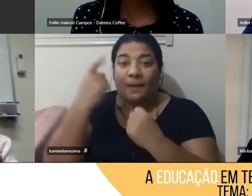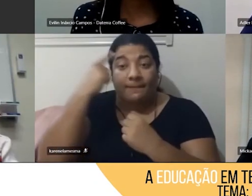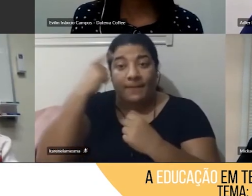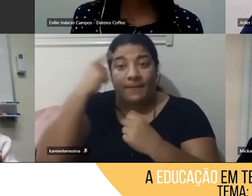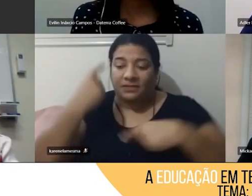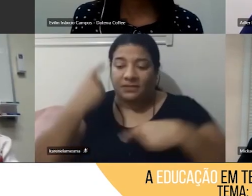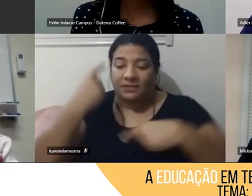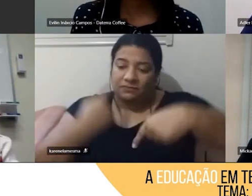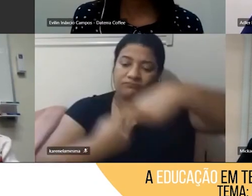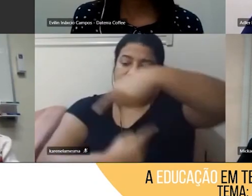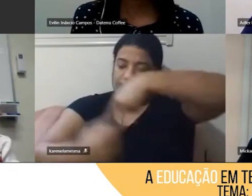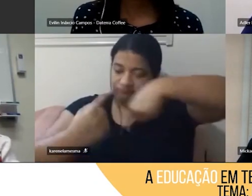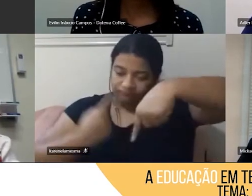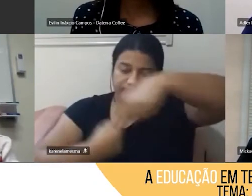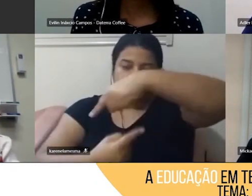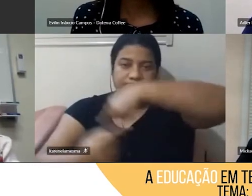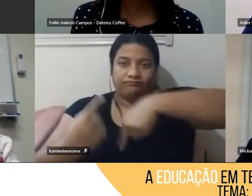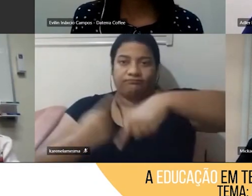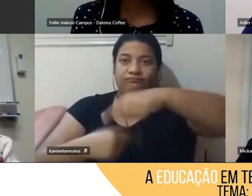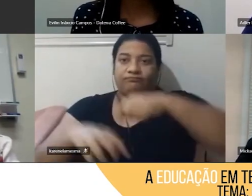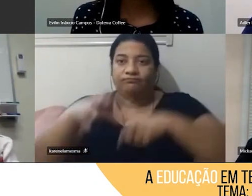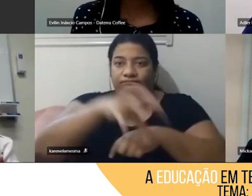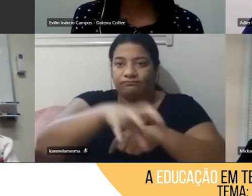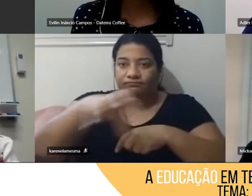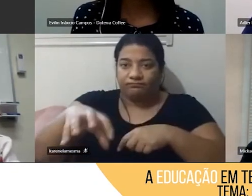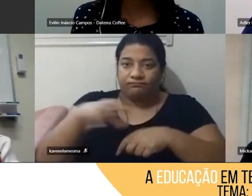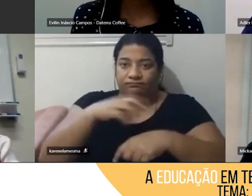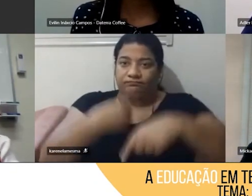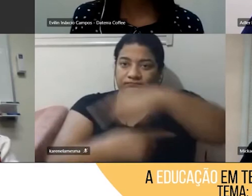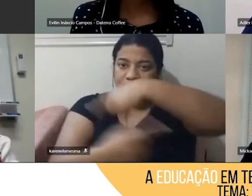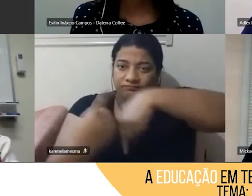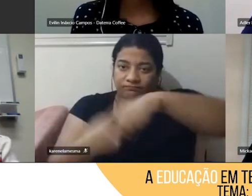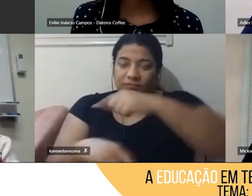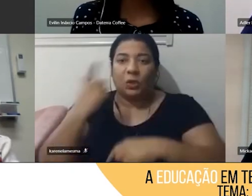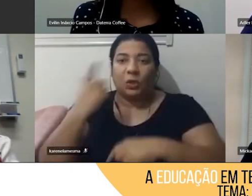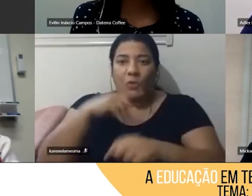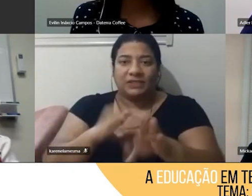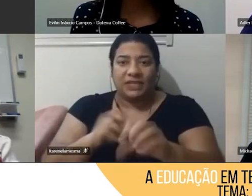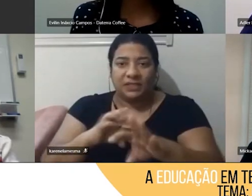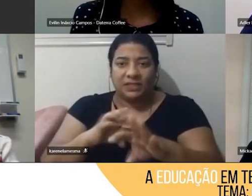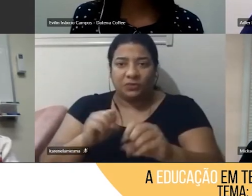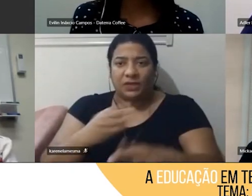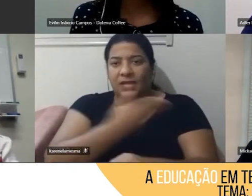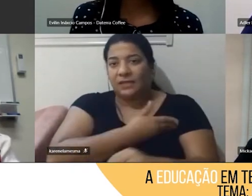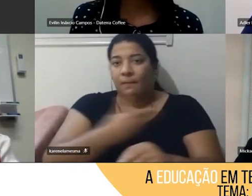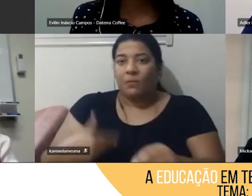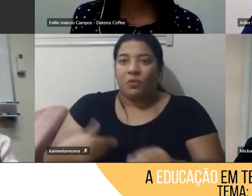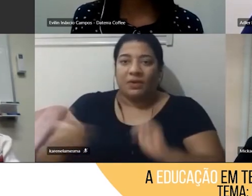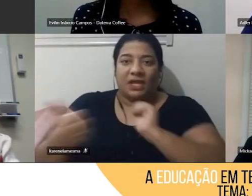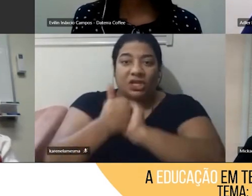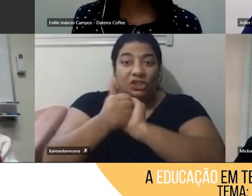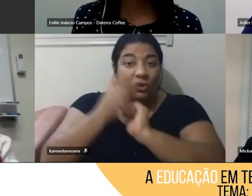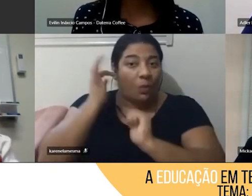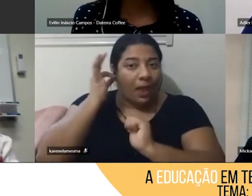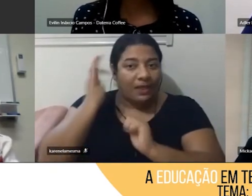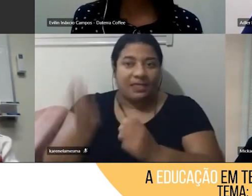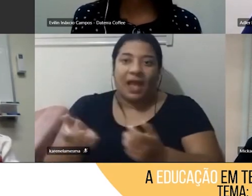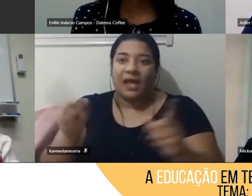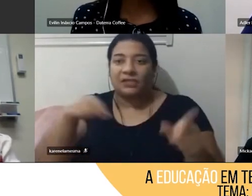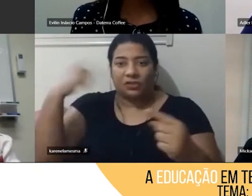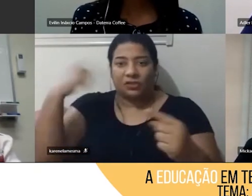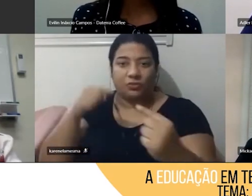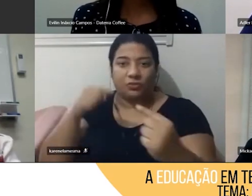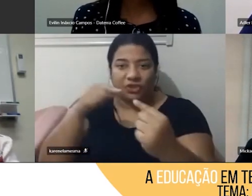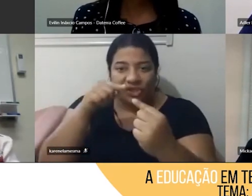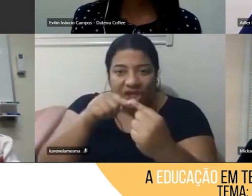intersetorial para que a gente consiga, de fato, construir uma educação pública de qualidade. Essa é nossa missão, é para